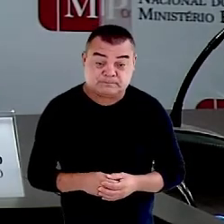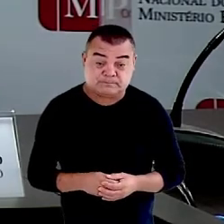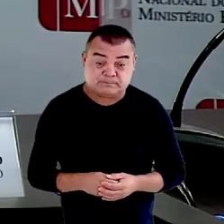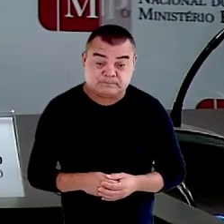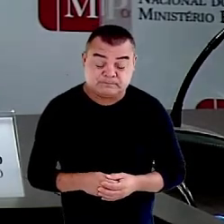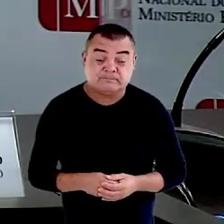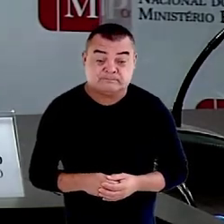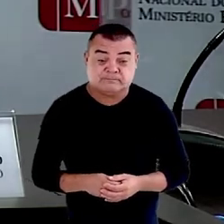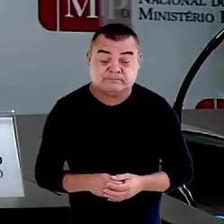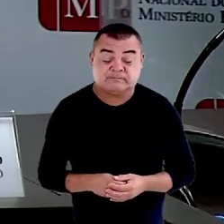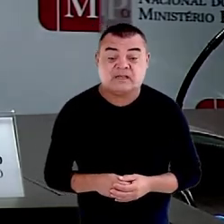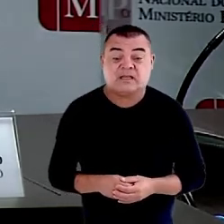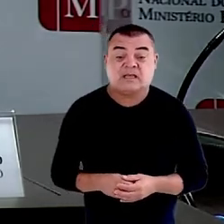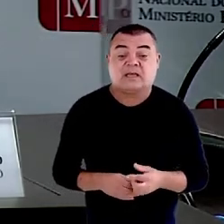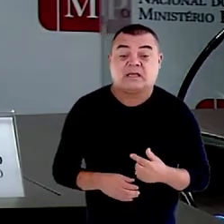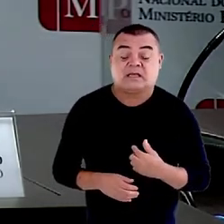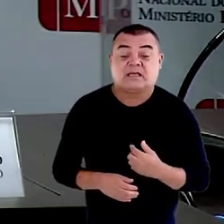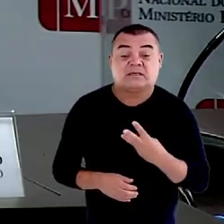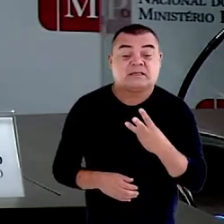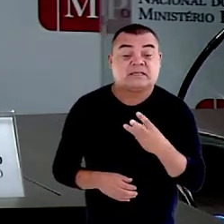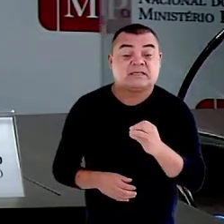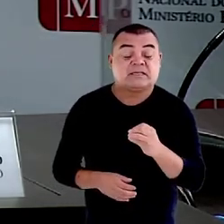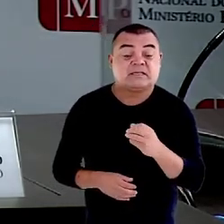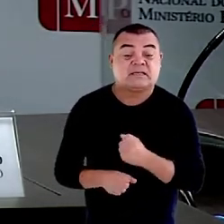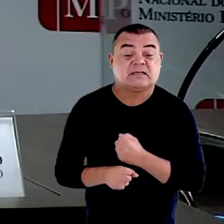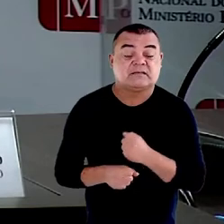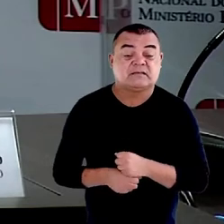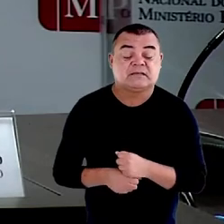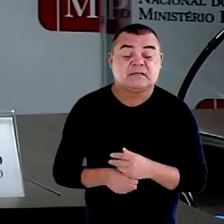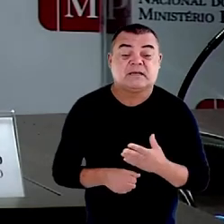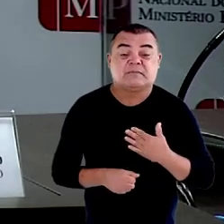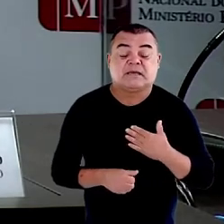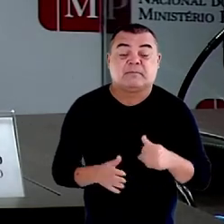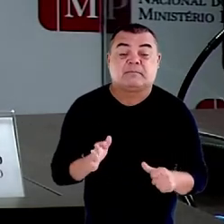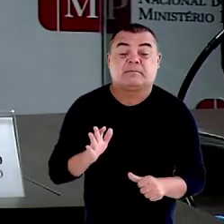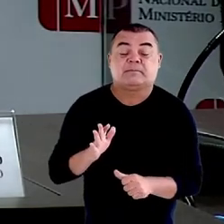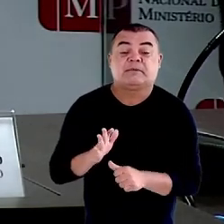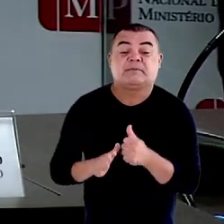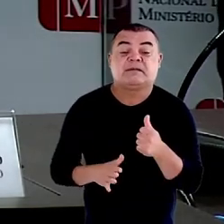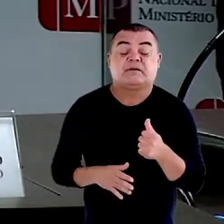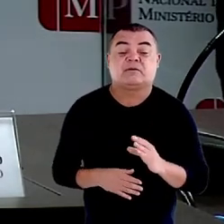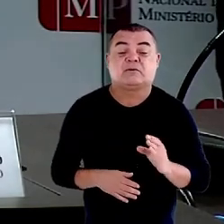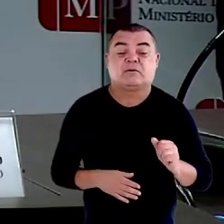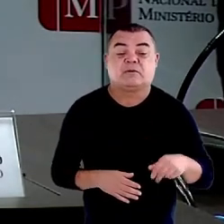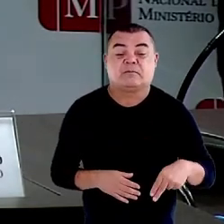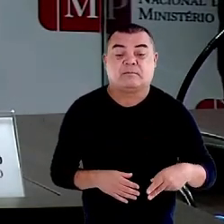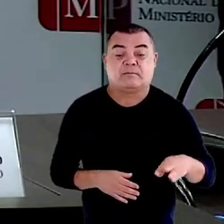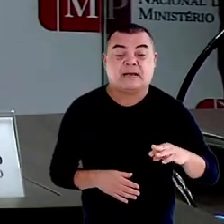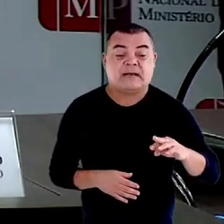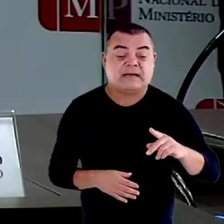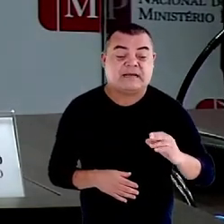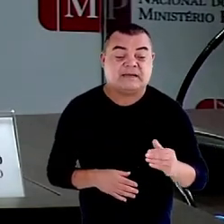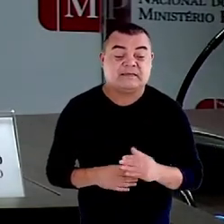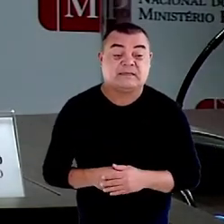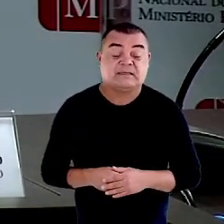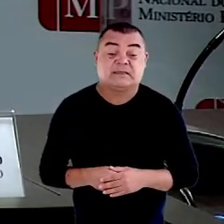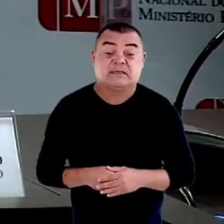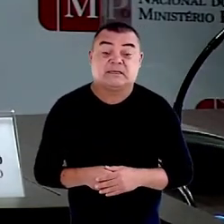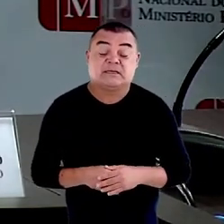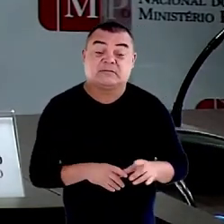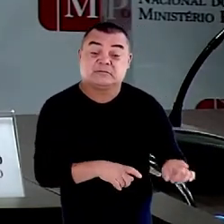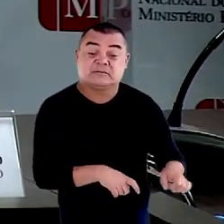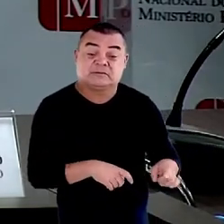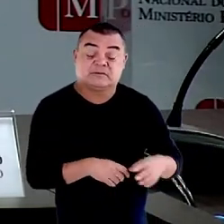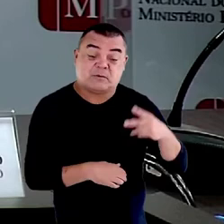30 anos quando eu estava na minha primeira comarca no interior do estado de São Paulo e que fui